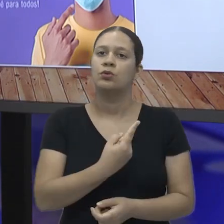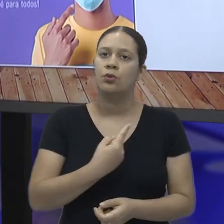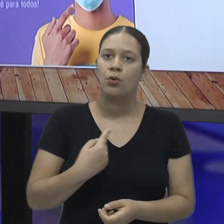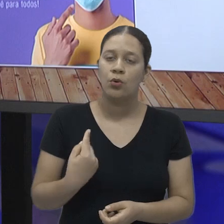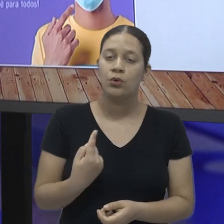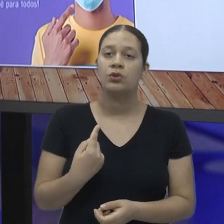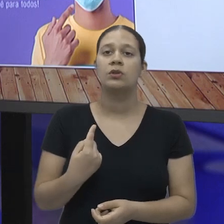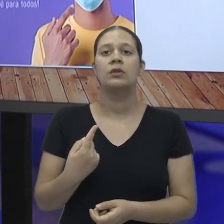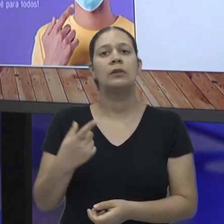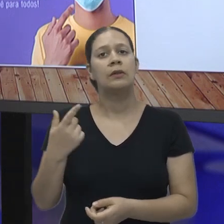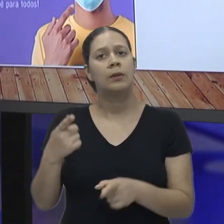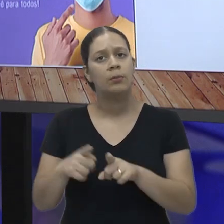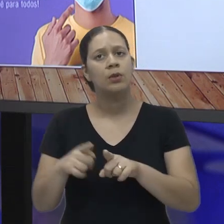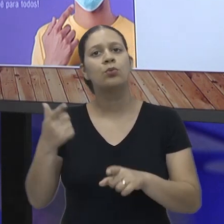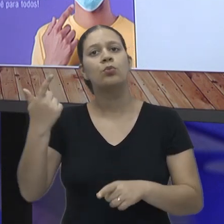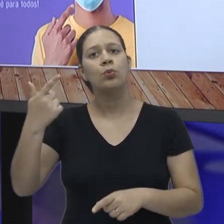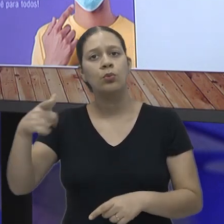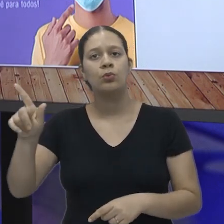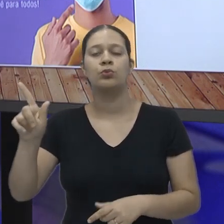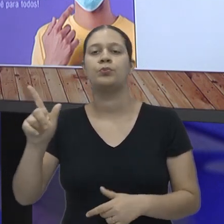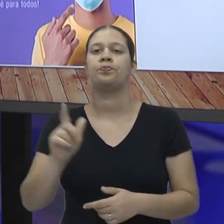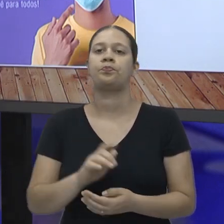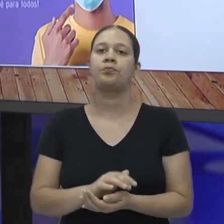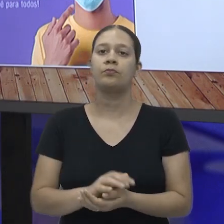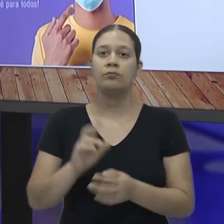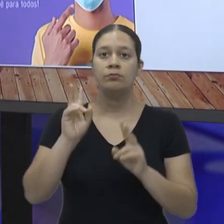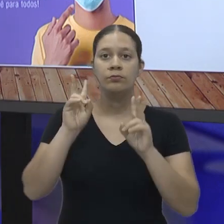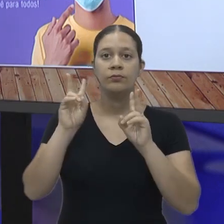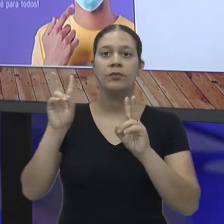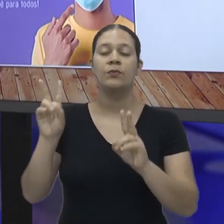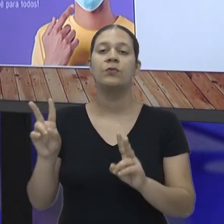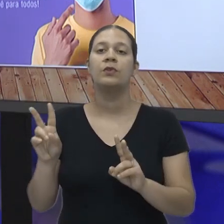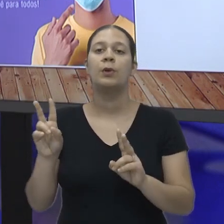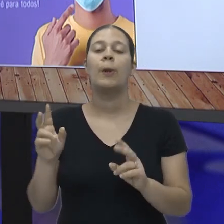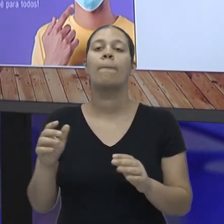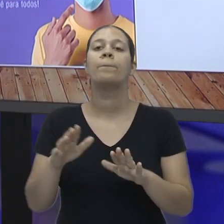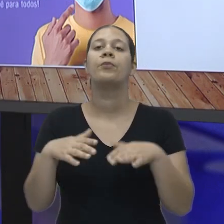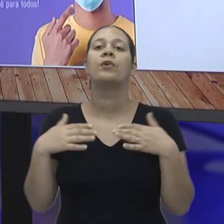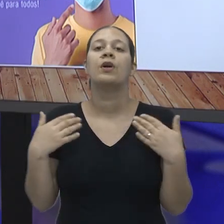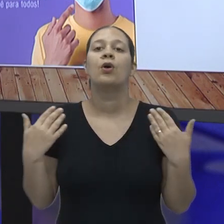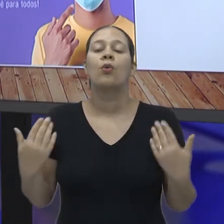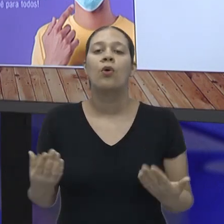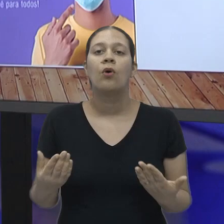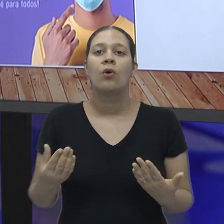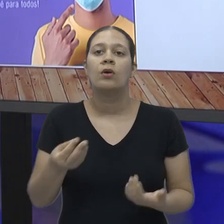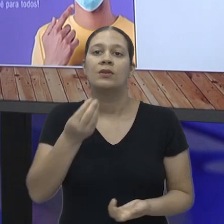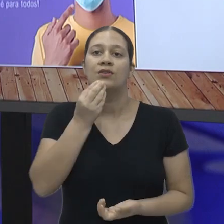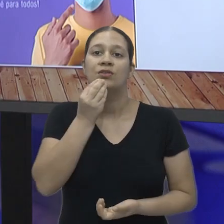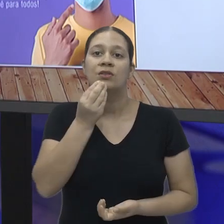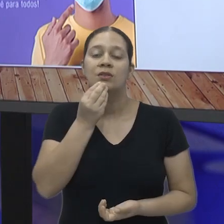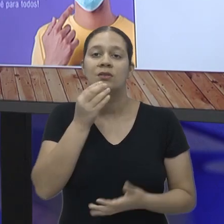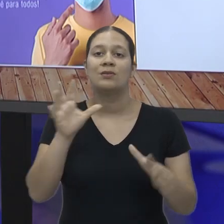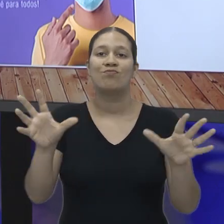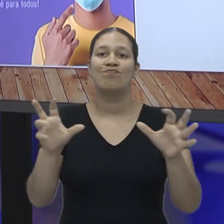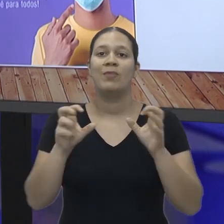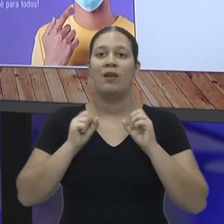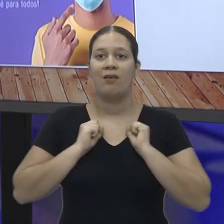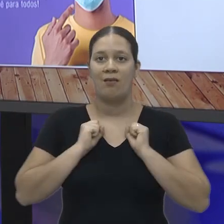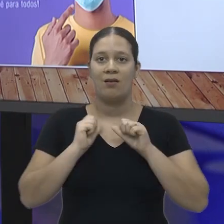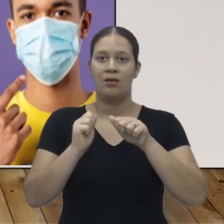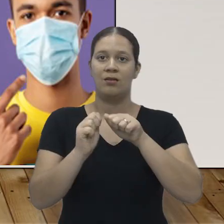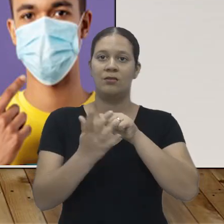cuida de nós e cuida também do outro. E aí nós vemos aqui nesse painel qual é a chance de